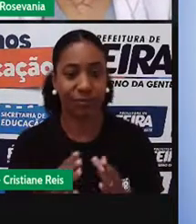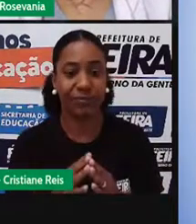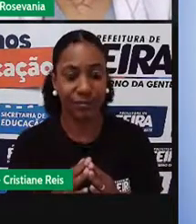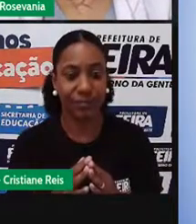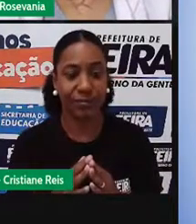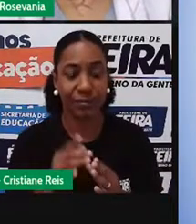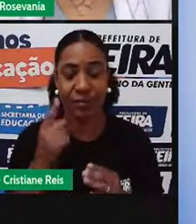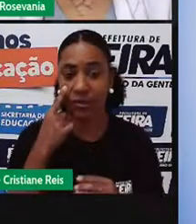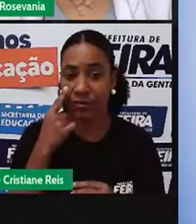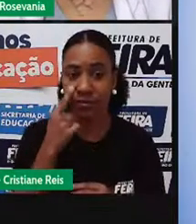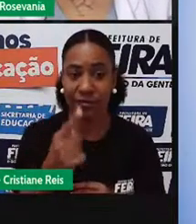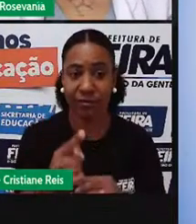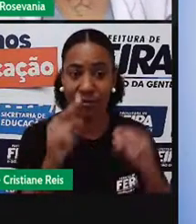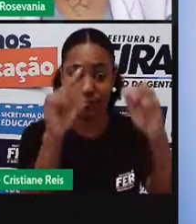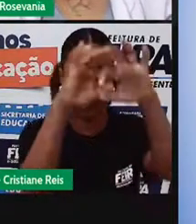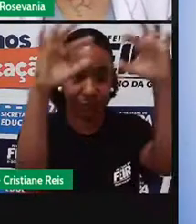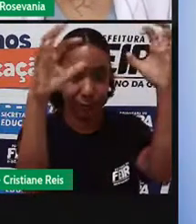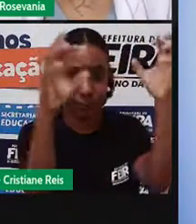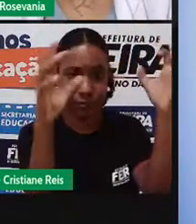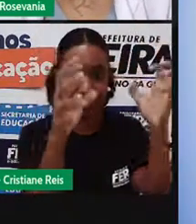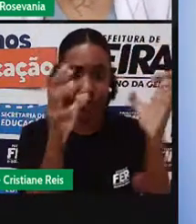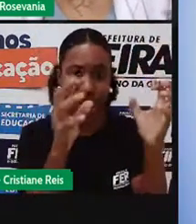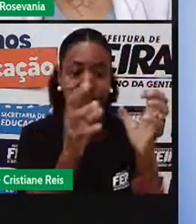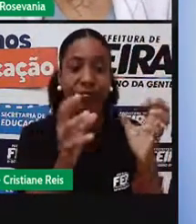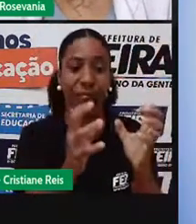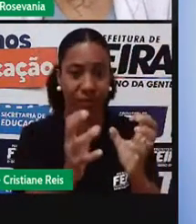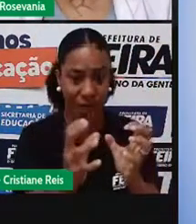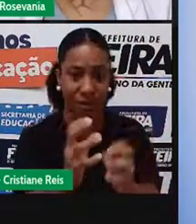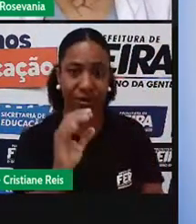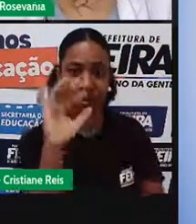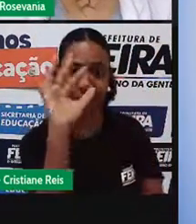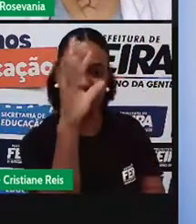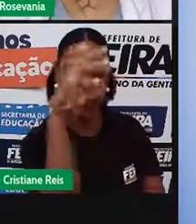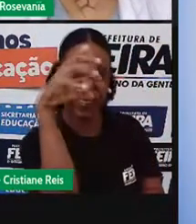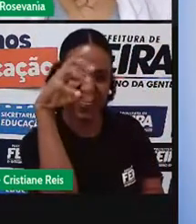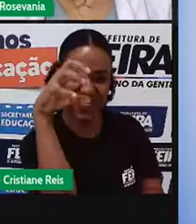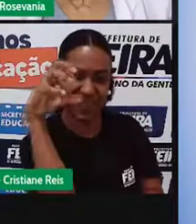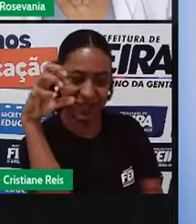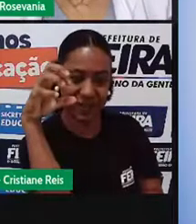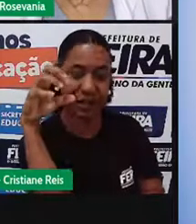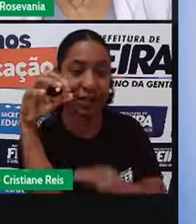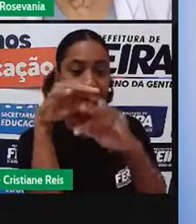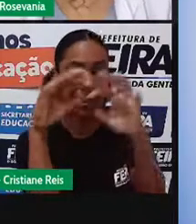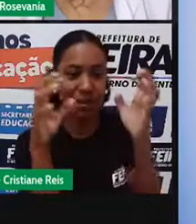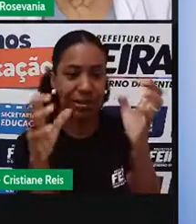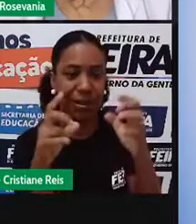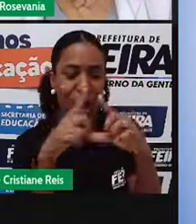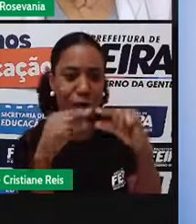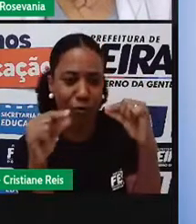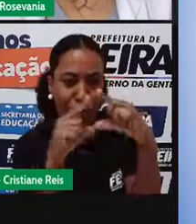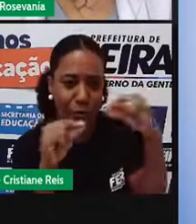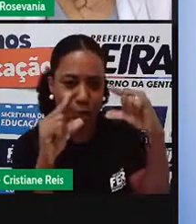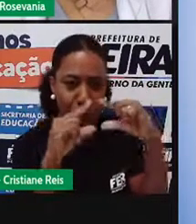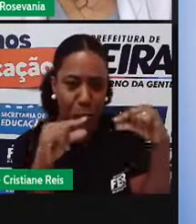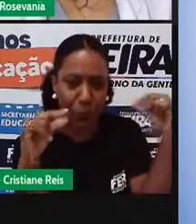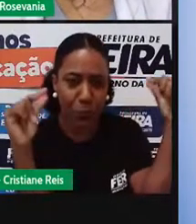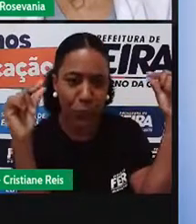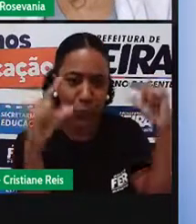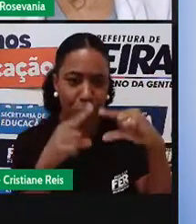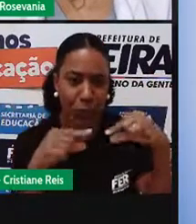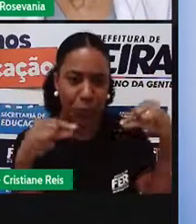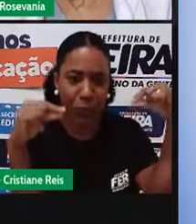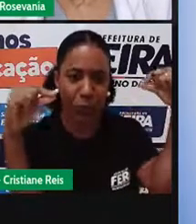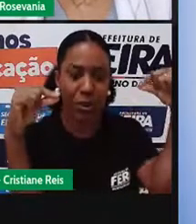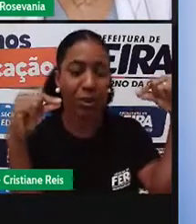A nossa vegetação aqui, os caulos, eles são retorcidos, né, as folhas são menores, por conta dessa capacidade,